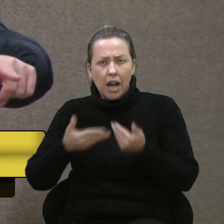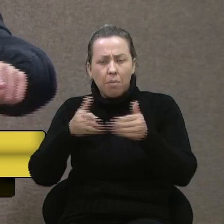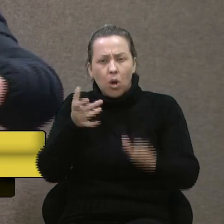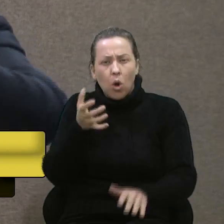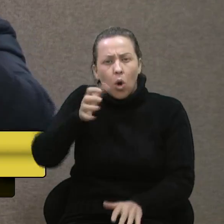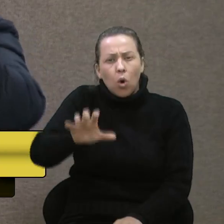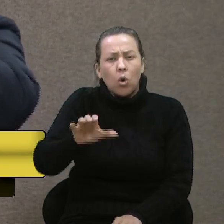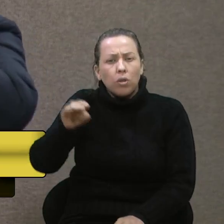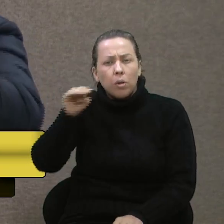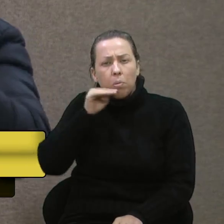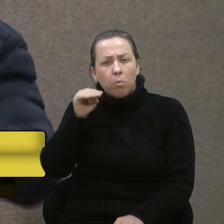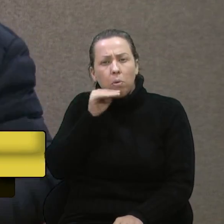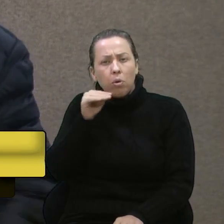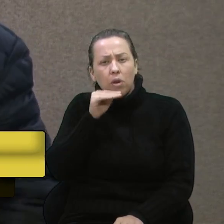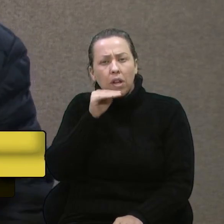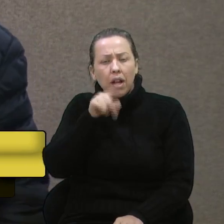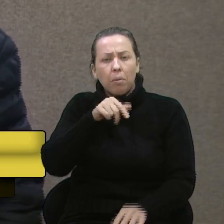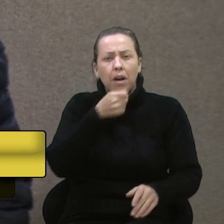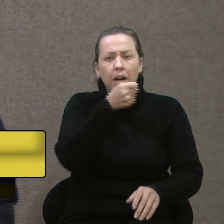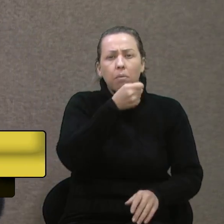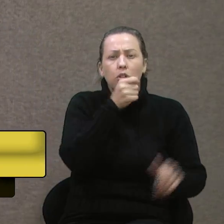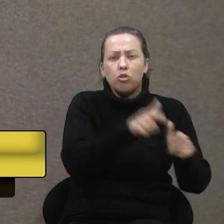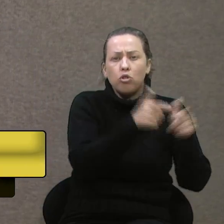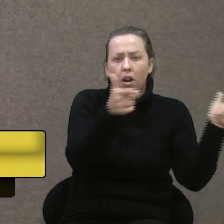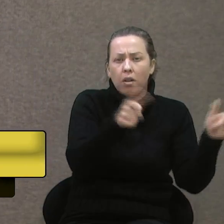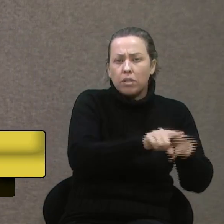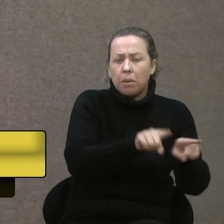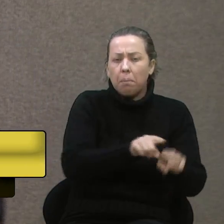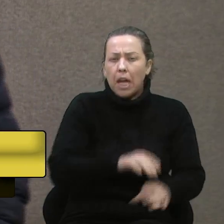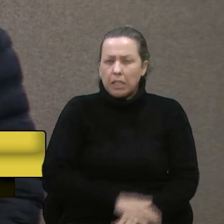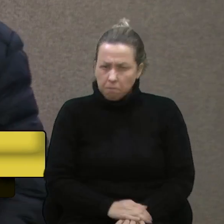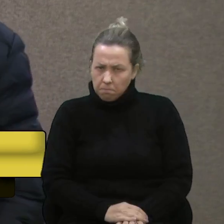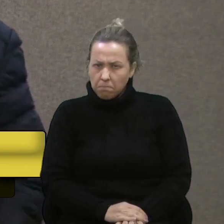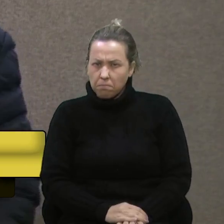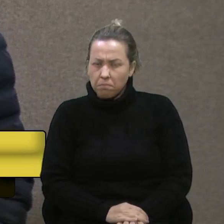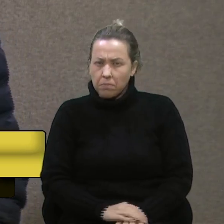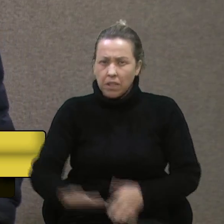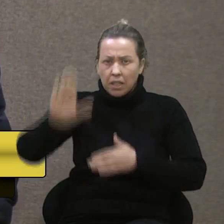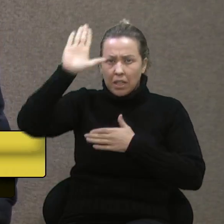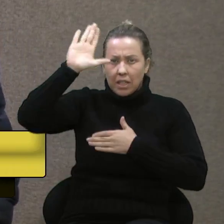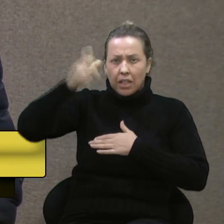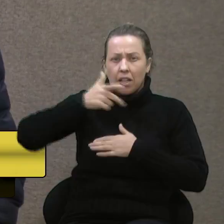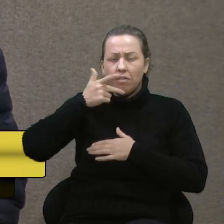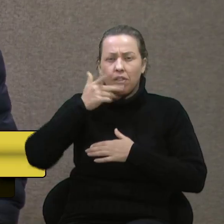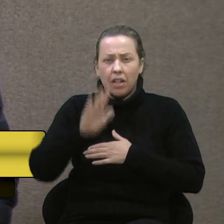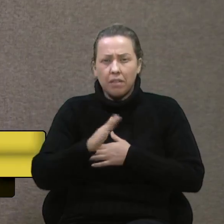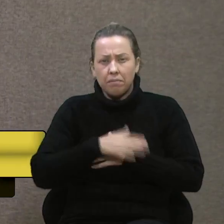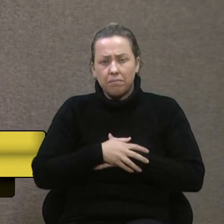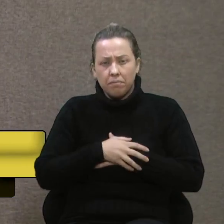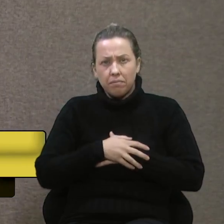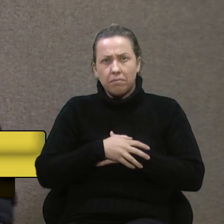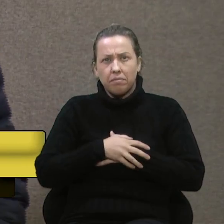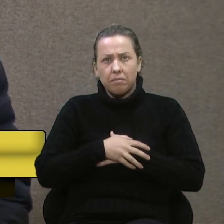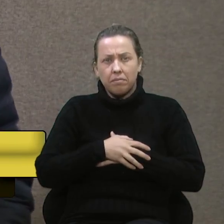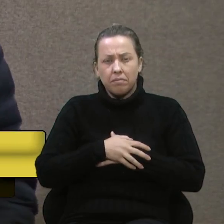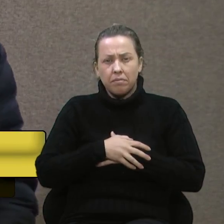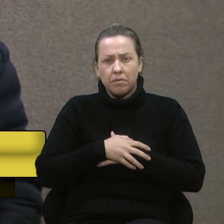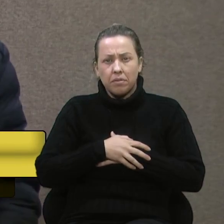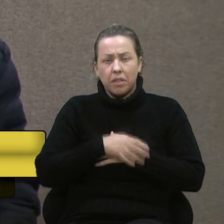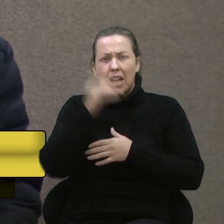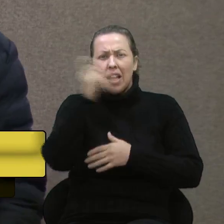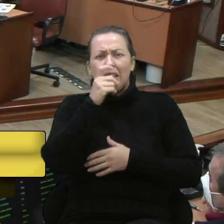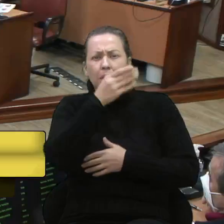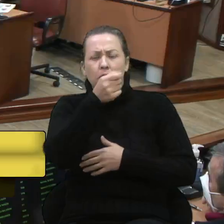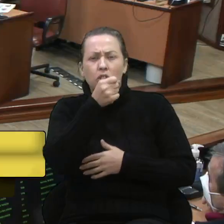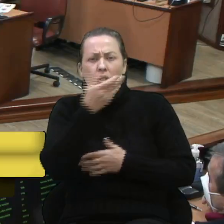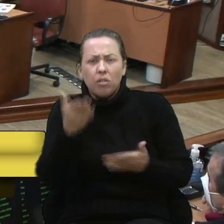vereador Bortola, em cima de uma reportagem de jornal. Então, senhor presidente... Questão de ordem, senhor presidente. O vereador está mentindo no